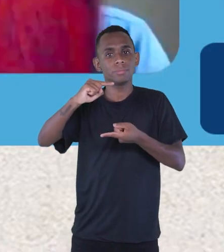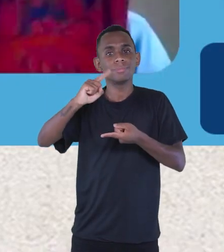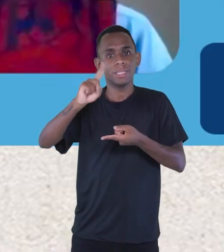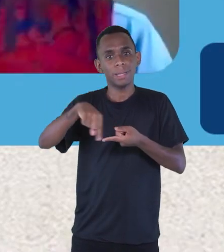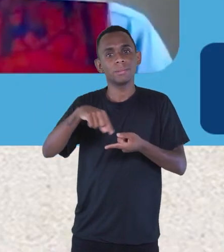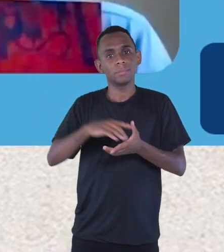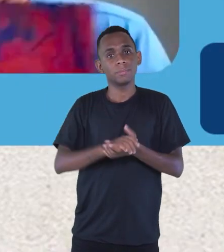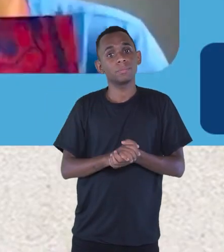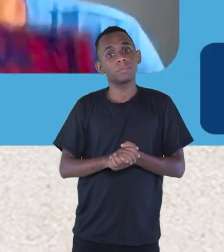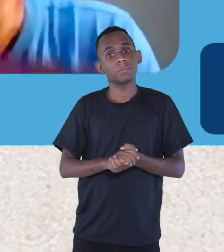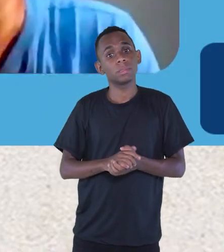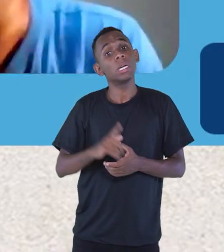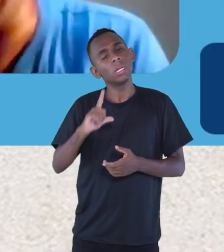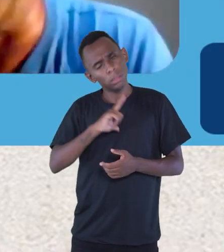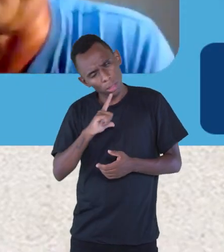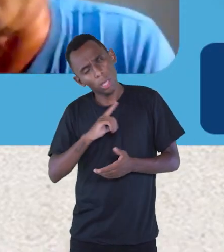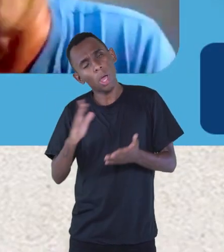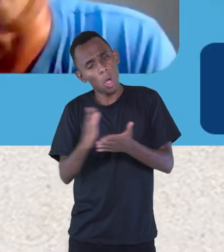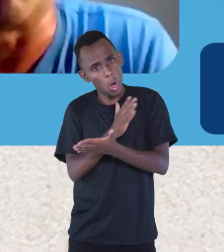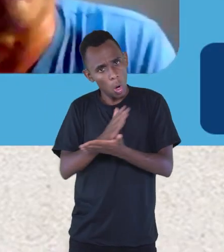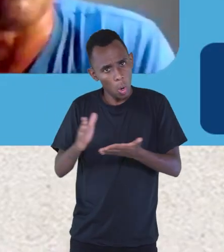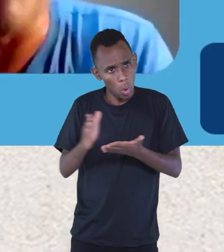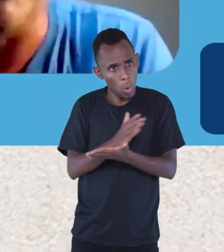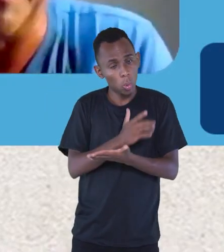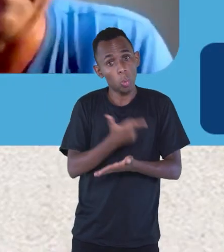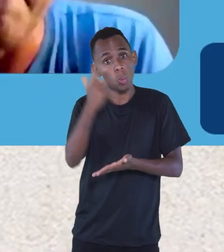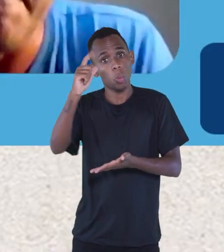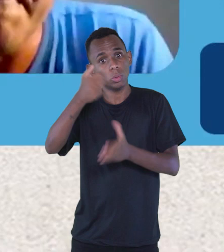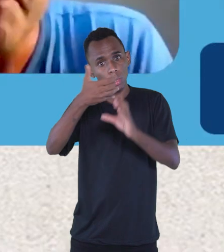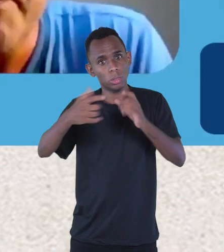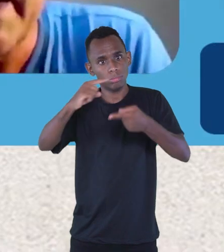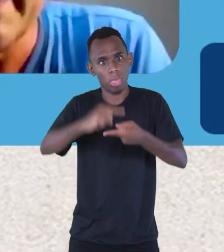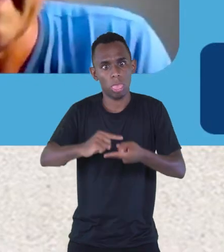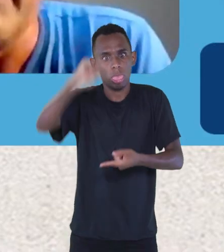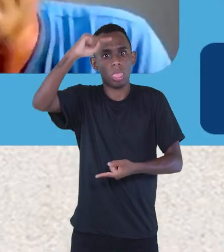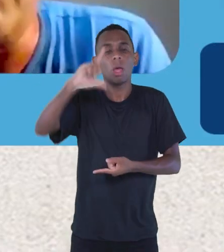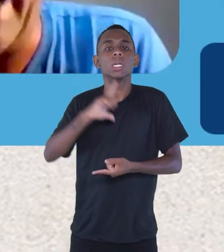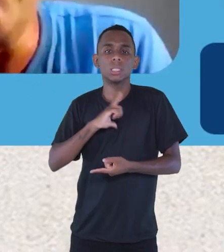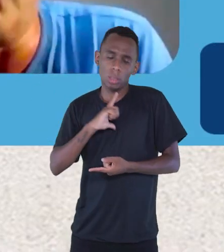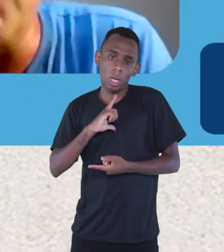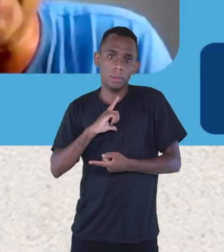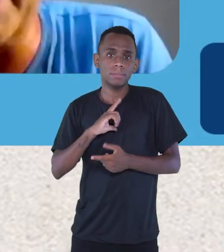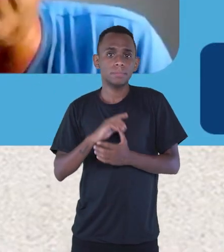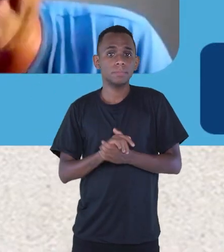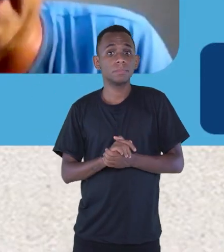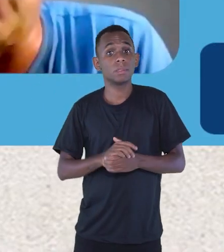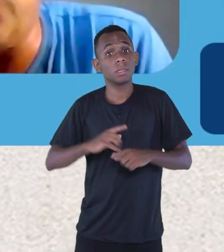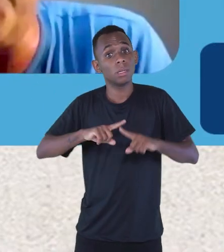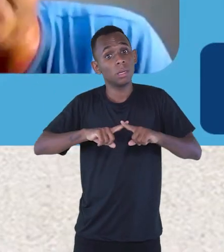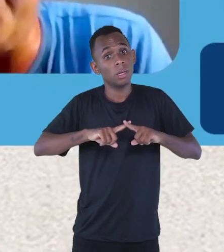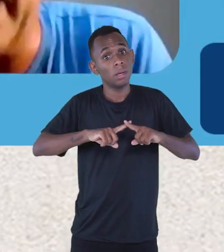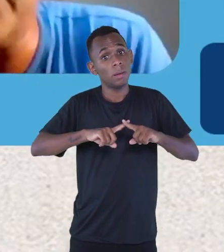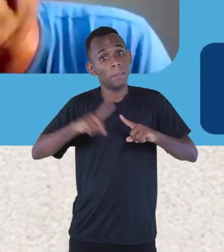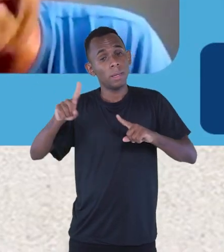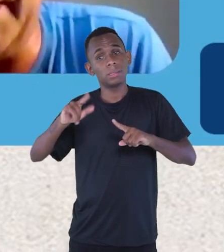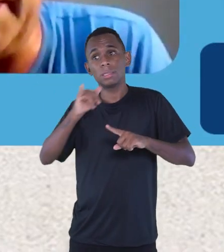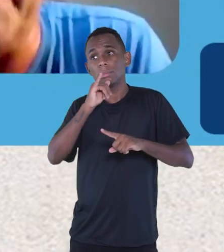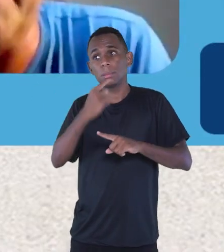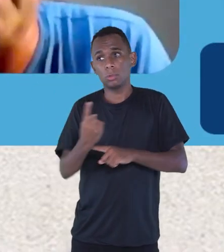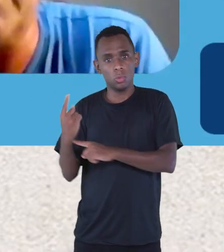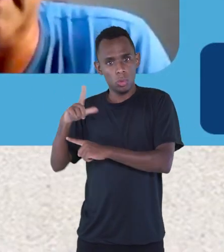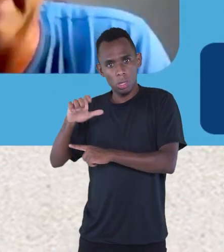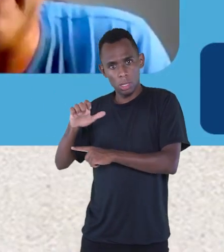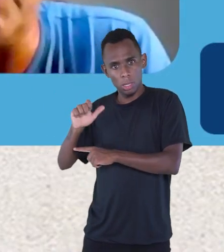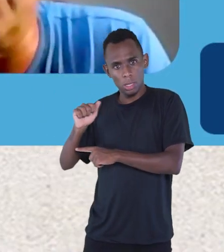menor, embora tenha cordéis também naquele formato que eu te mostrei maior. A indústria que o Leandro Gomes de Barros